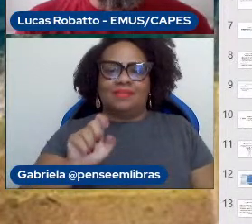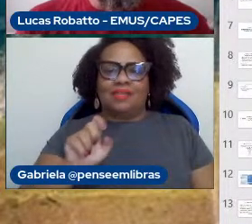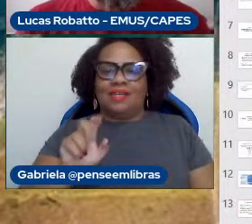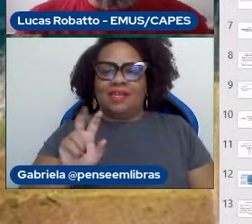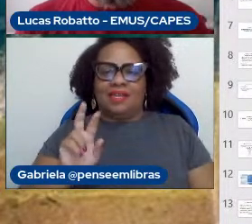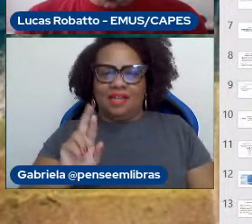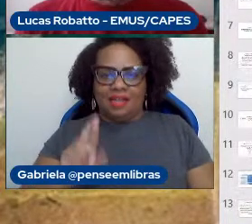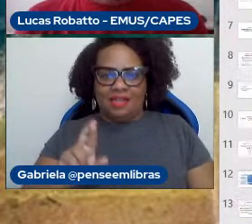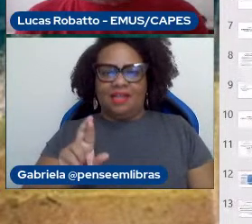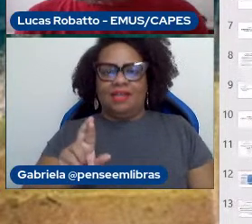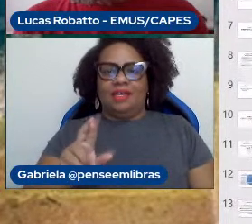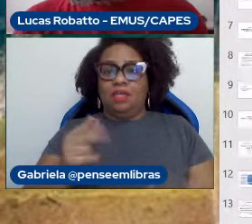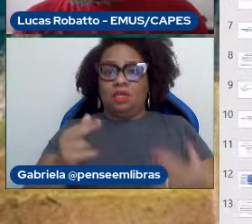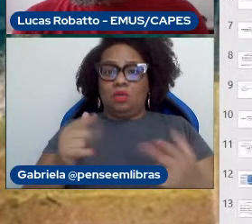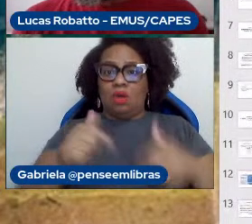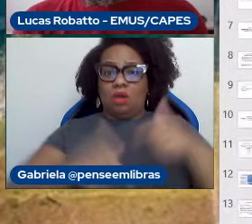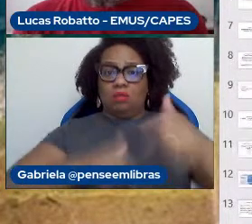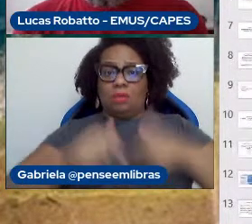trabalhadores de indústria,